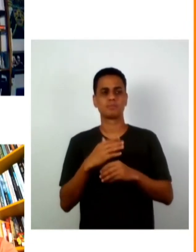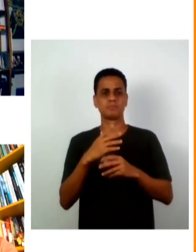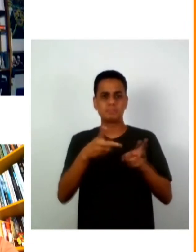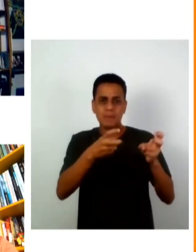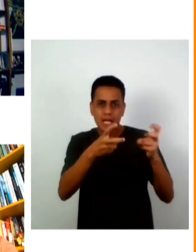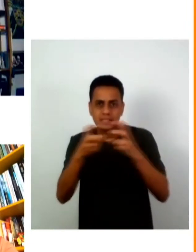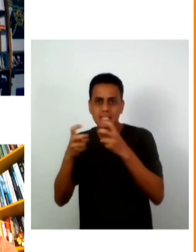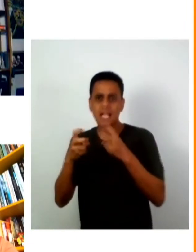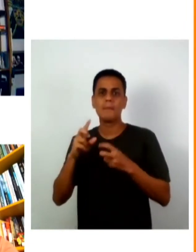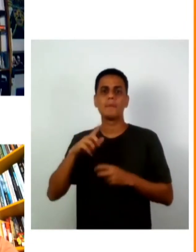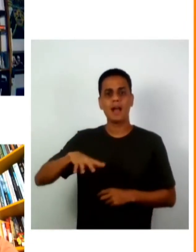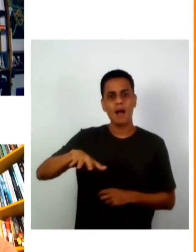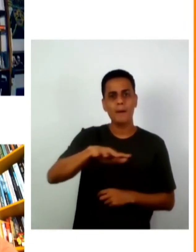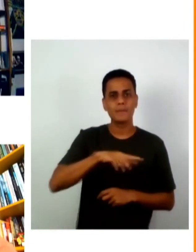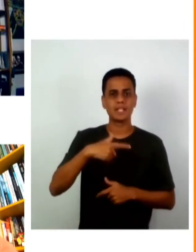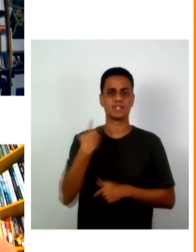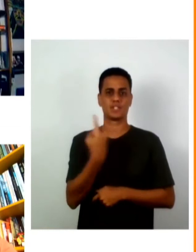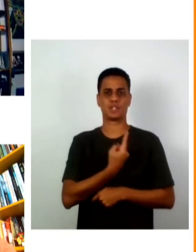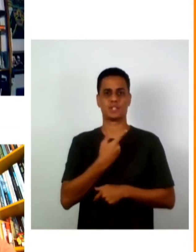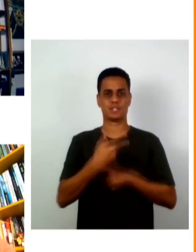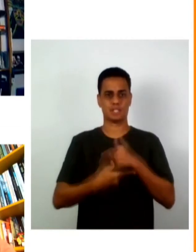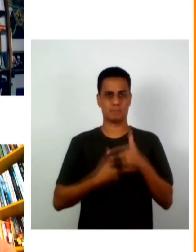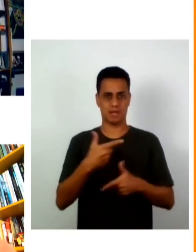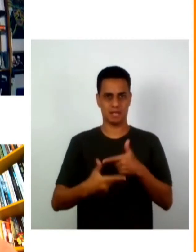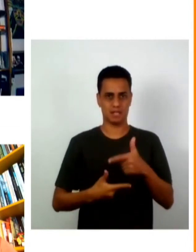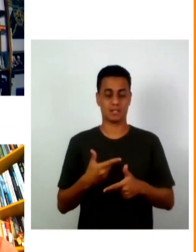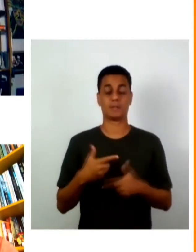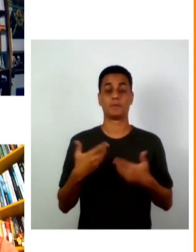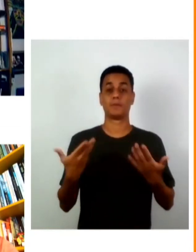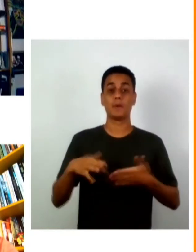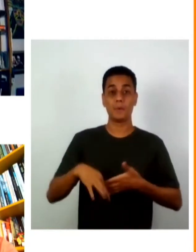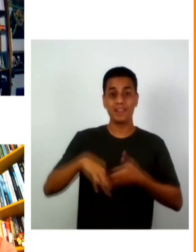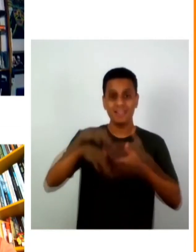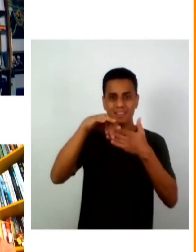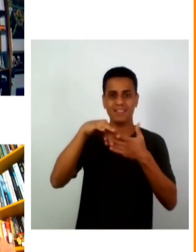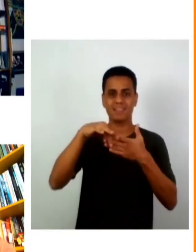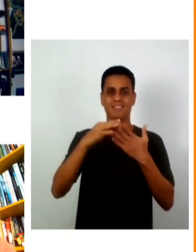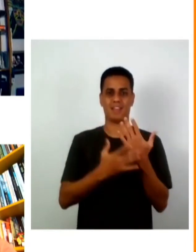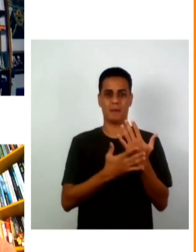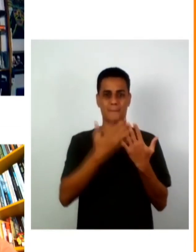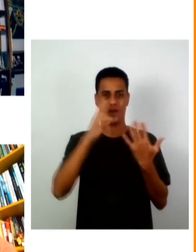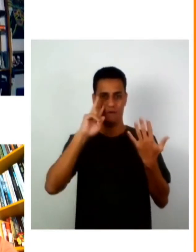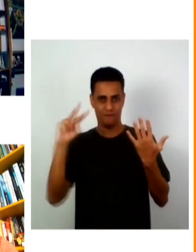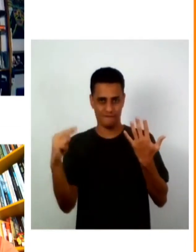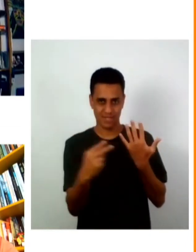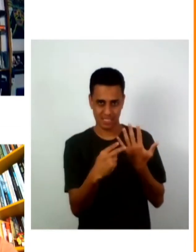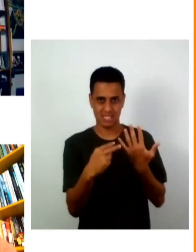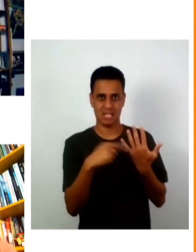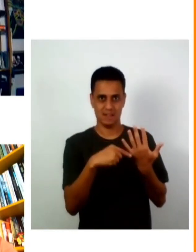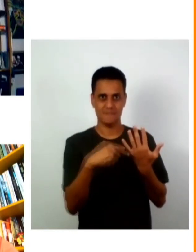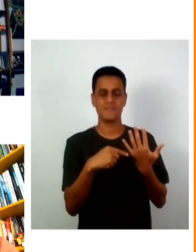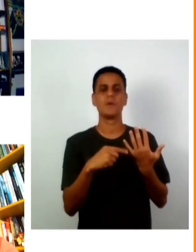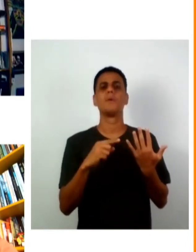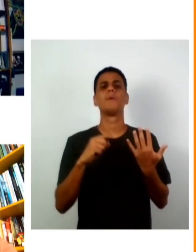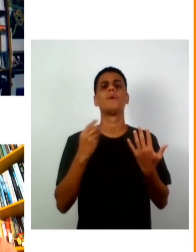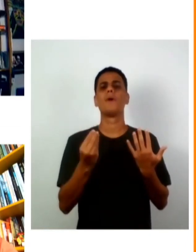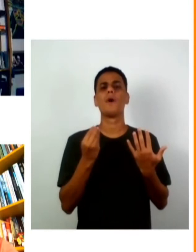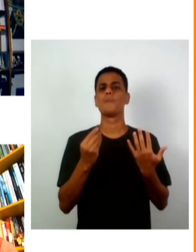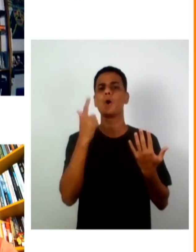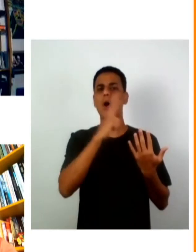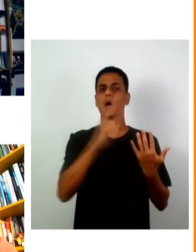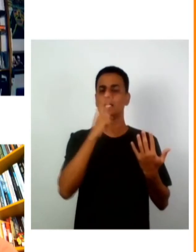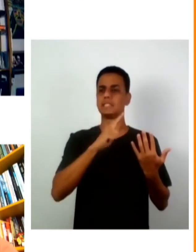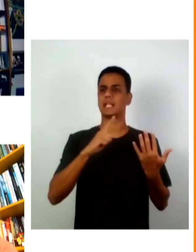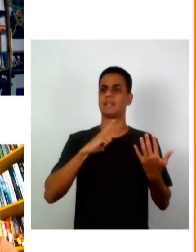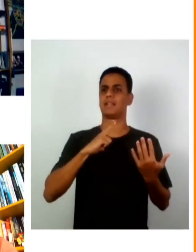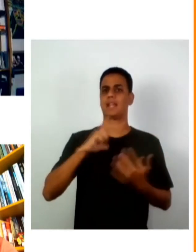a partir da região onde nós trabalhamos então um líder de manos visíveis narra as complexidades